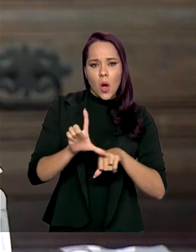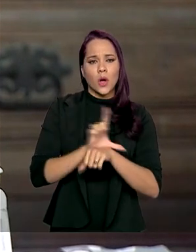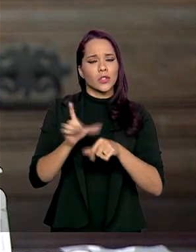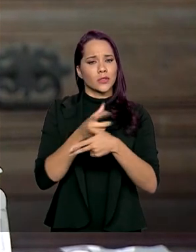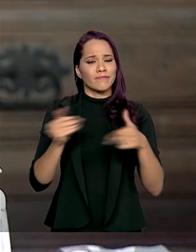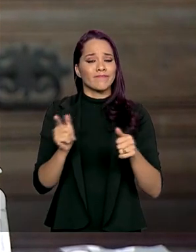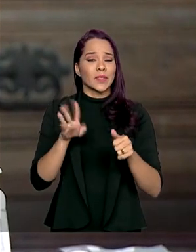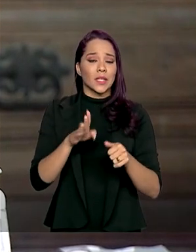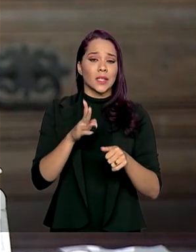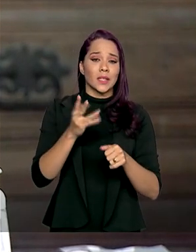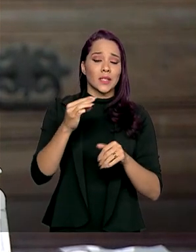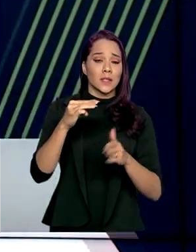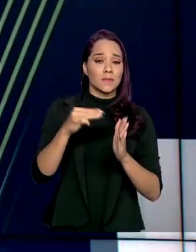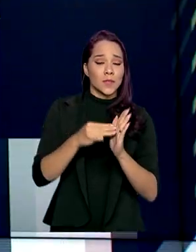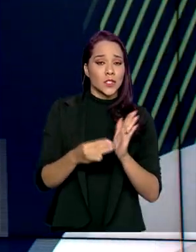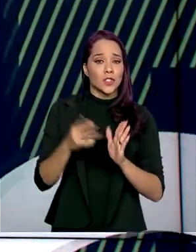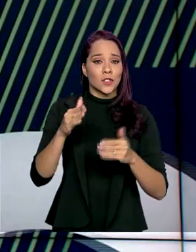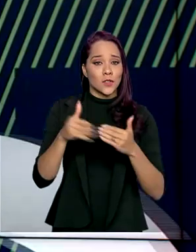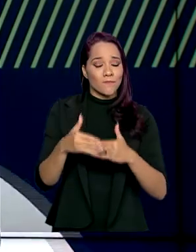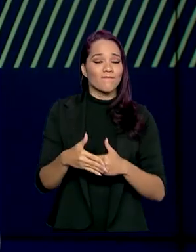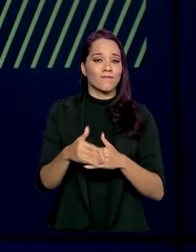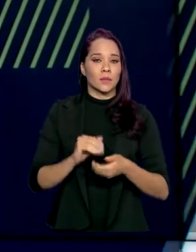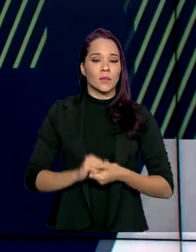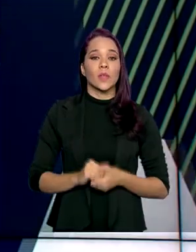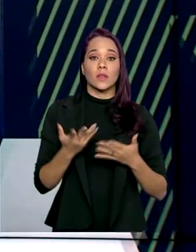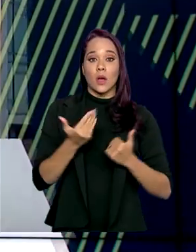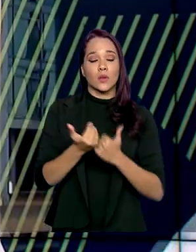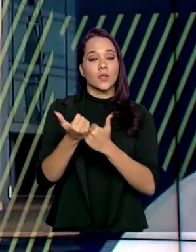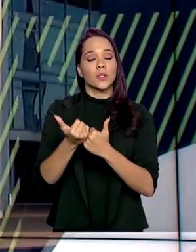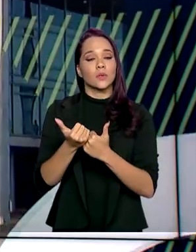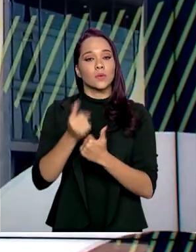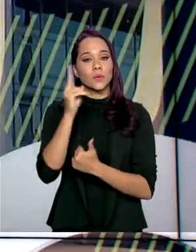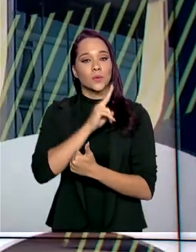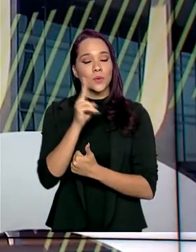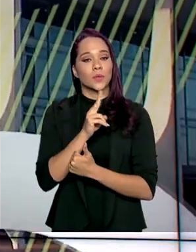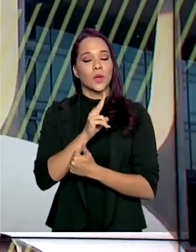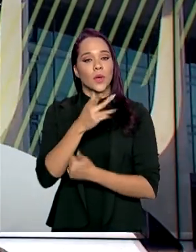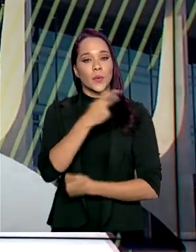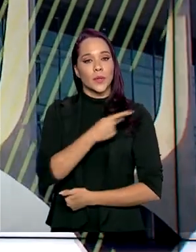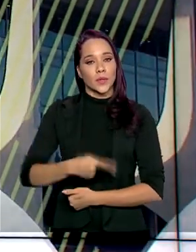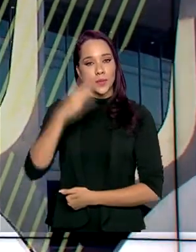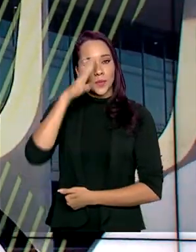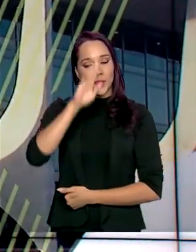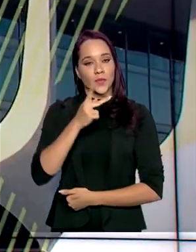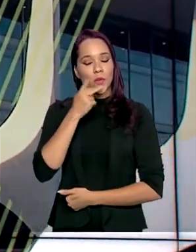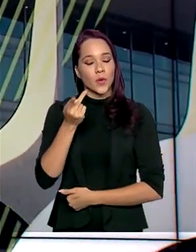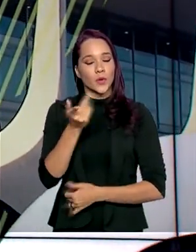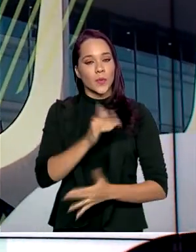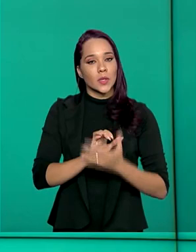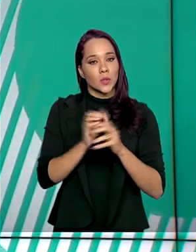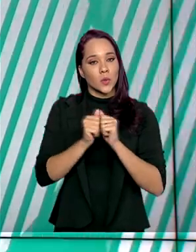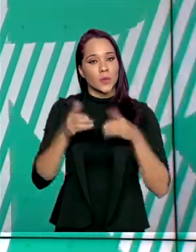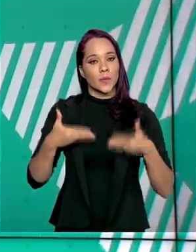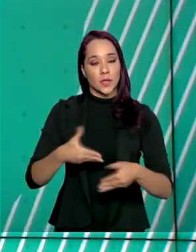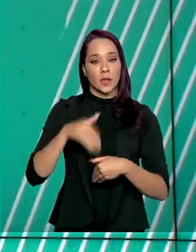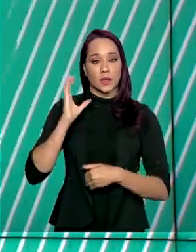daquelas medidas recitivas. Sobre o auxílio emergencial, o presidente Jair Bolsonaro falou de uma parceria do Ministério